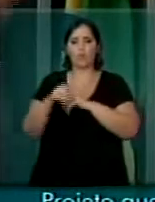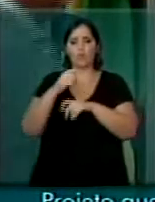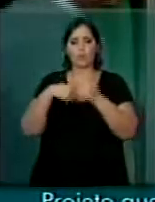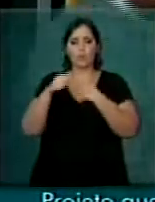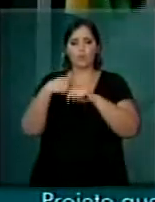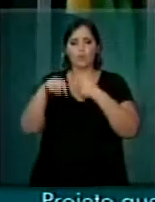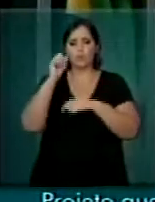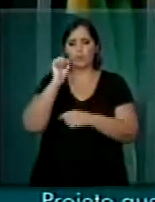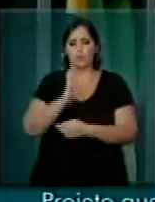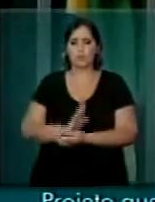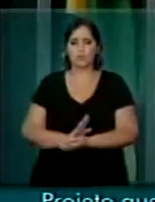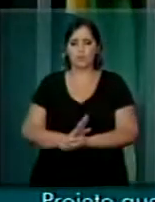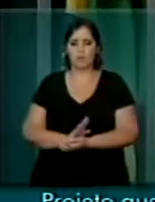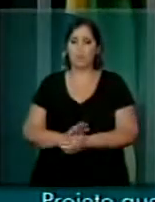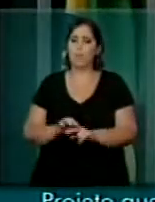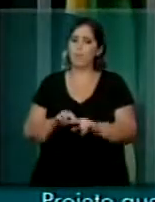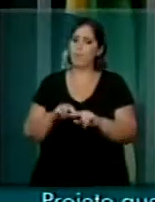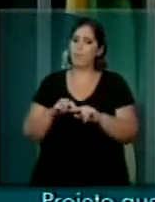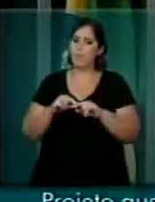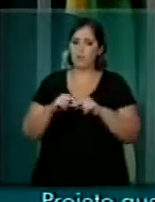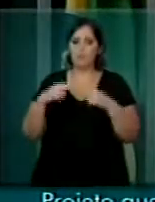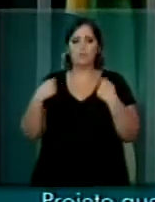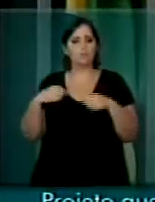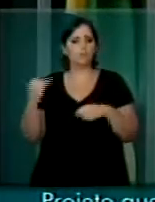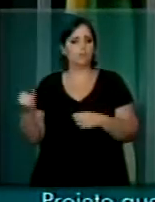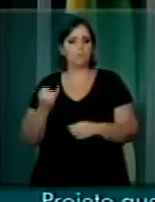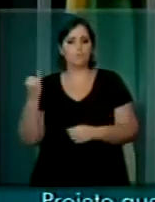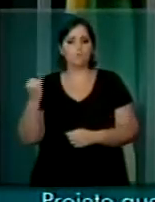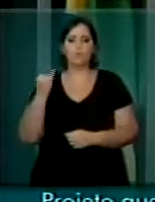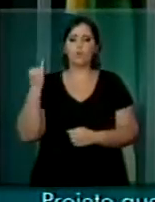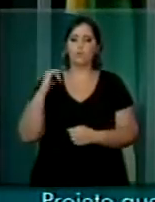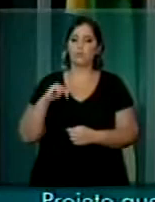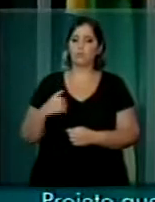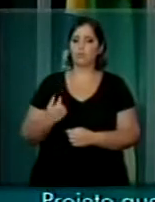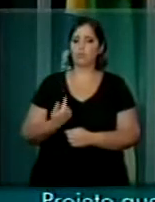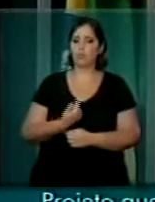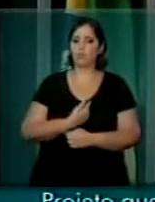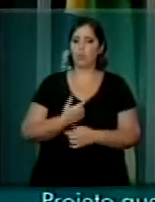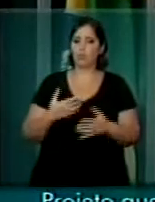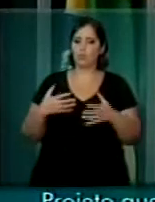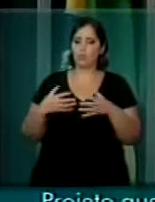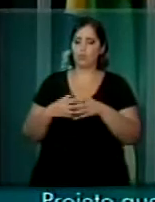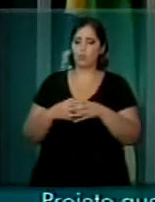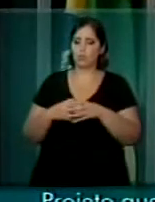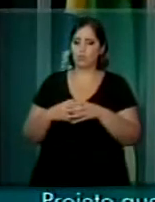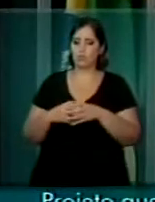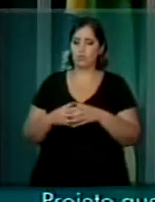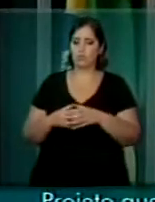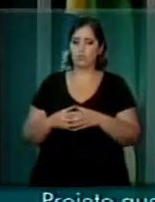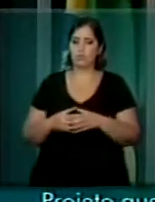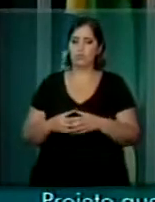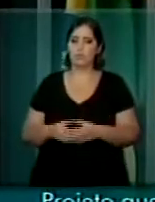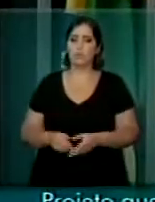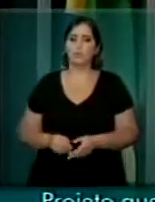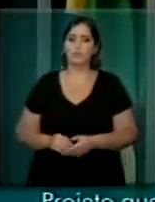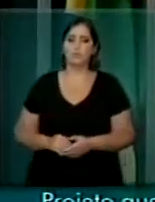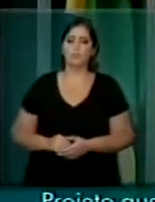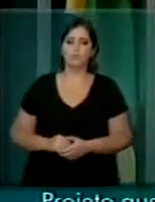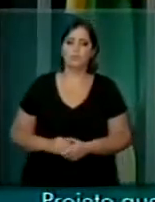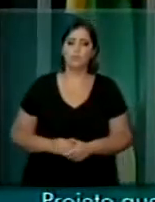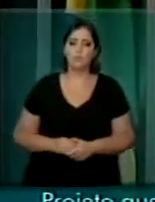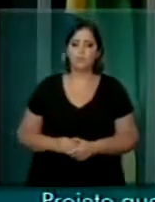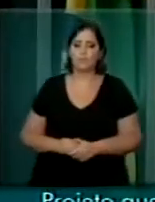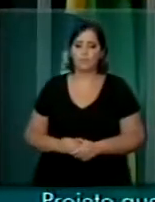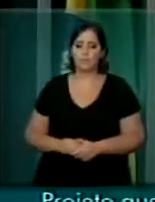E para isso é fundamental que nós, senhor presidente, senhor presidente, para